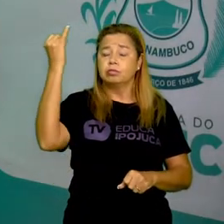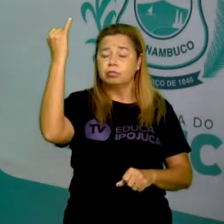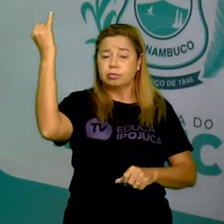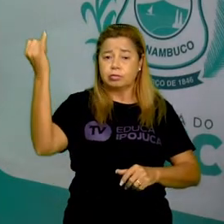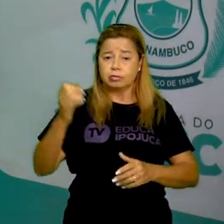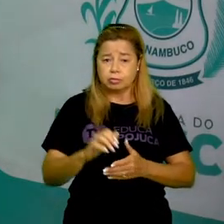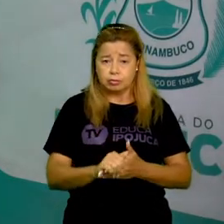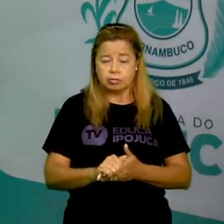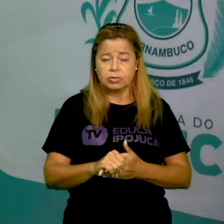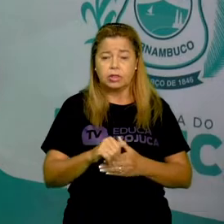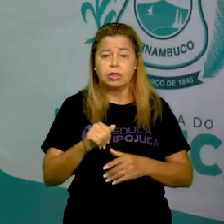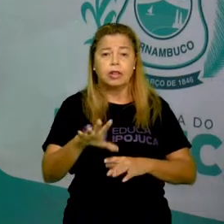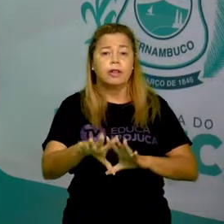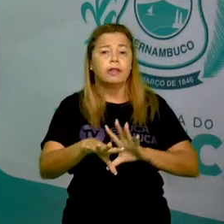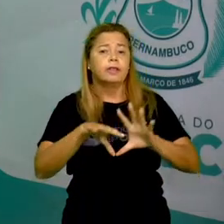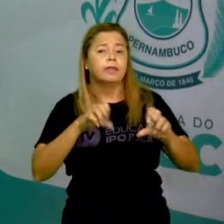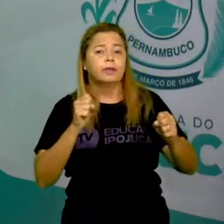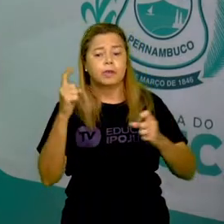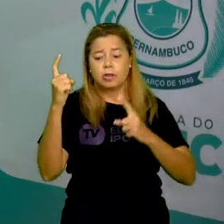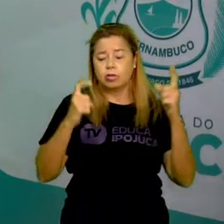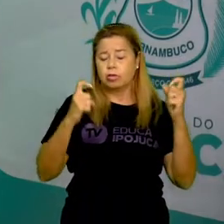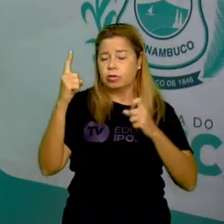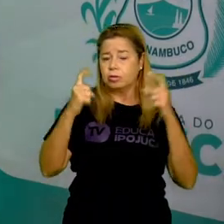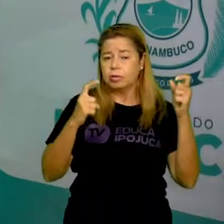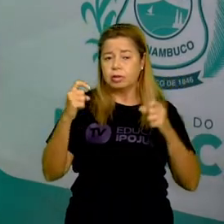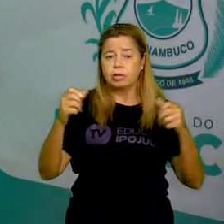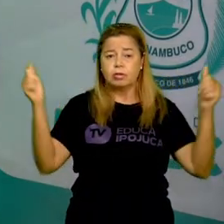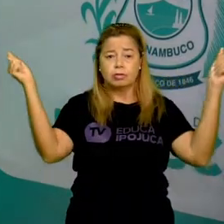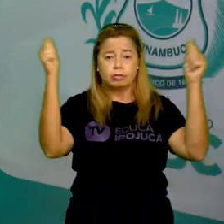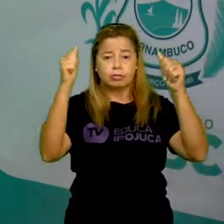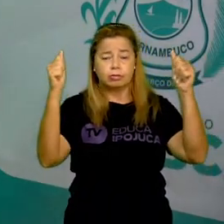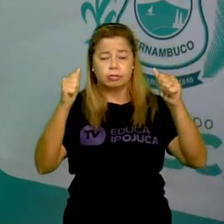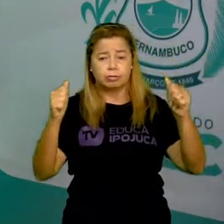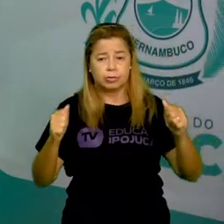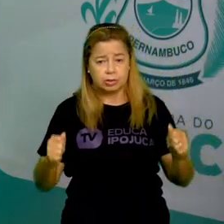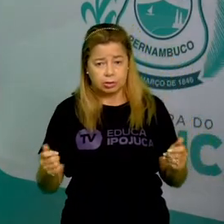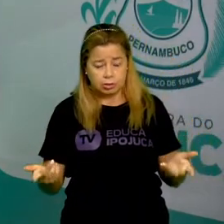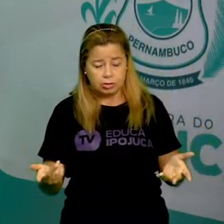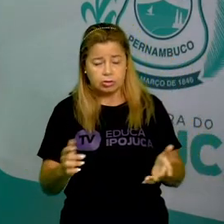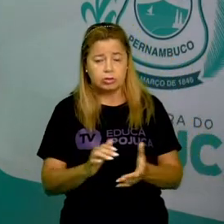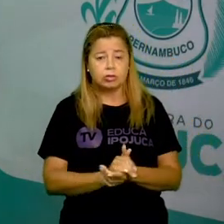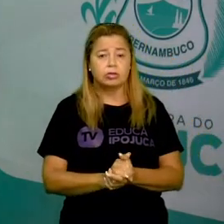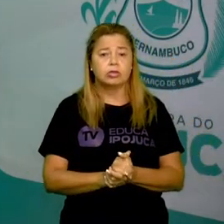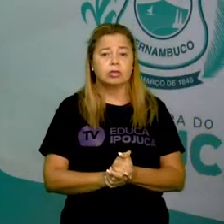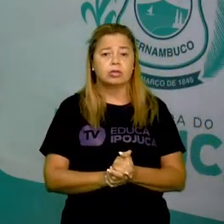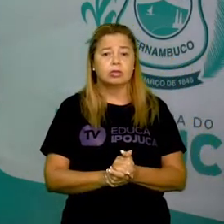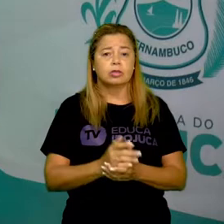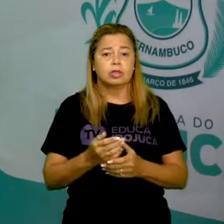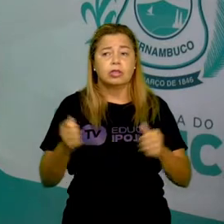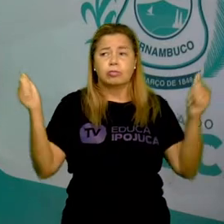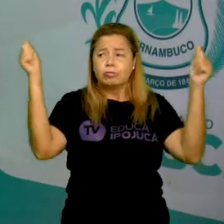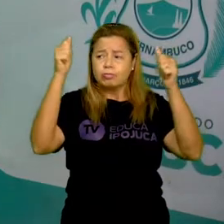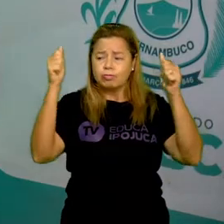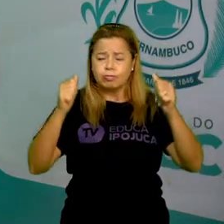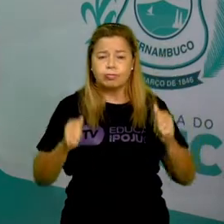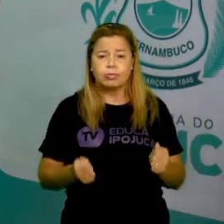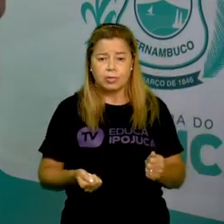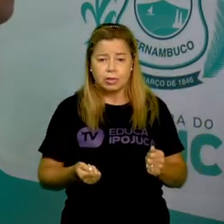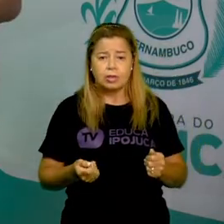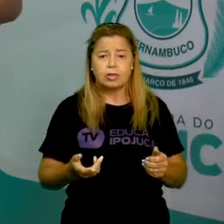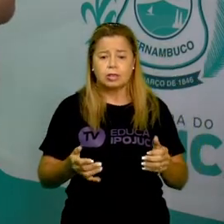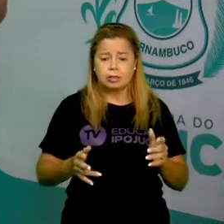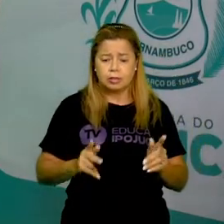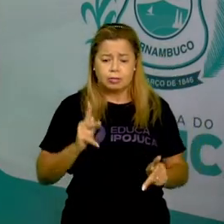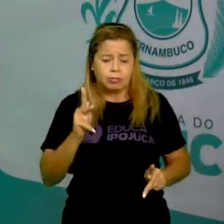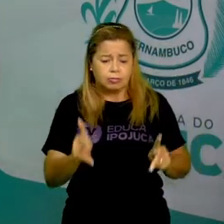tivemos as formas de expressões artísticas e é que faz parte, enquanto expressão humana e os